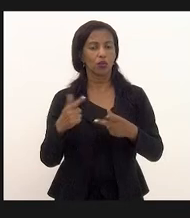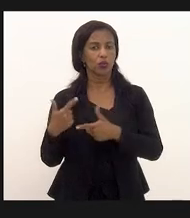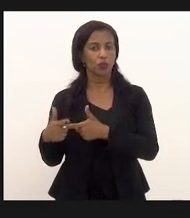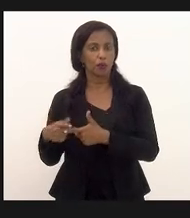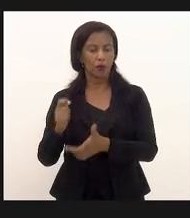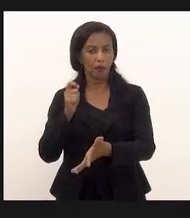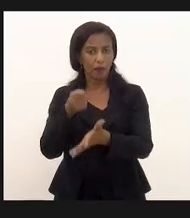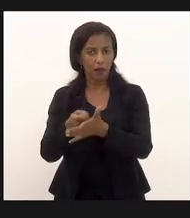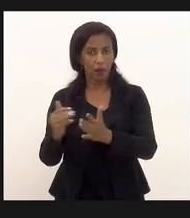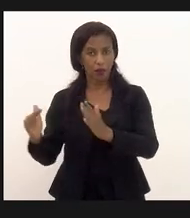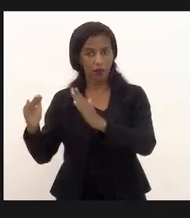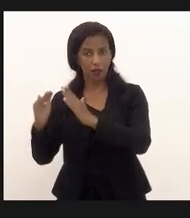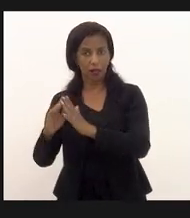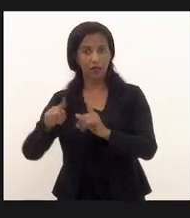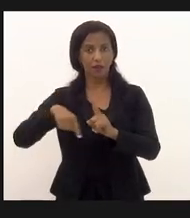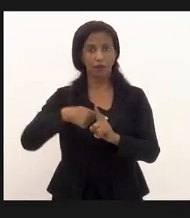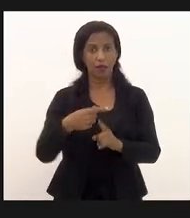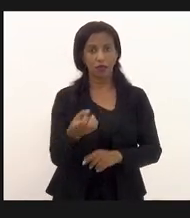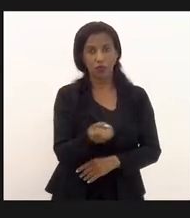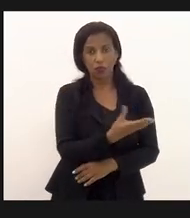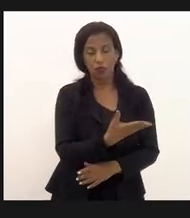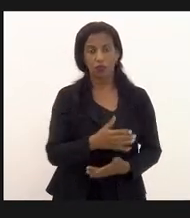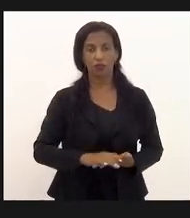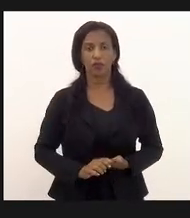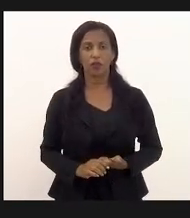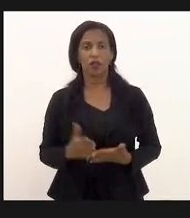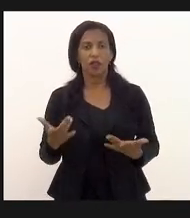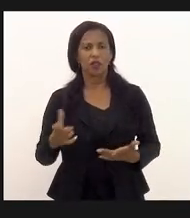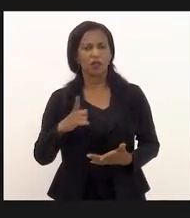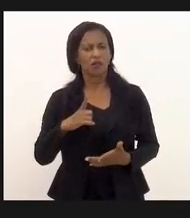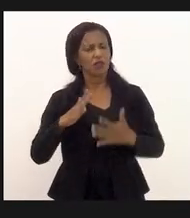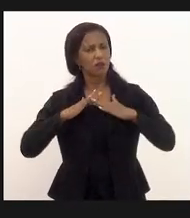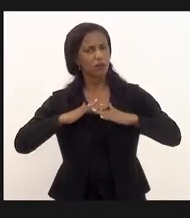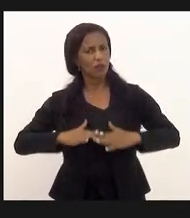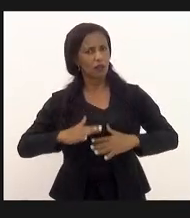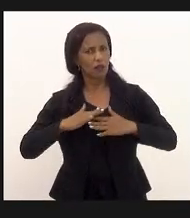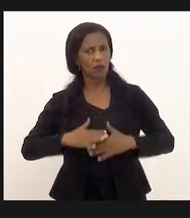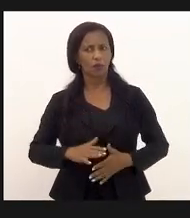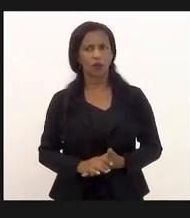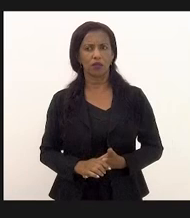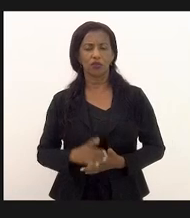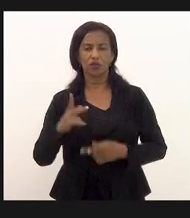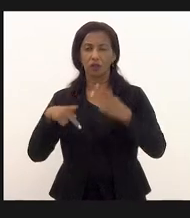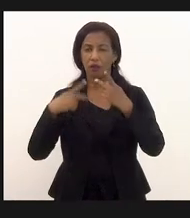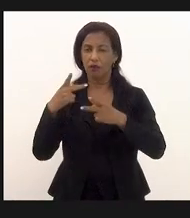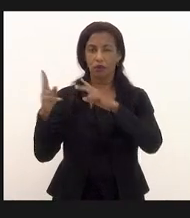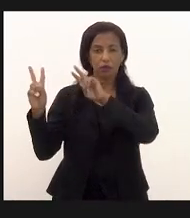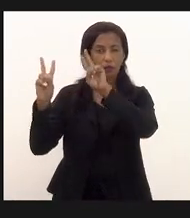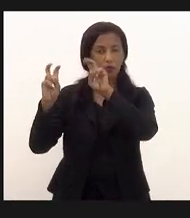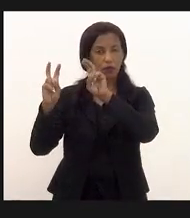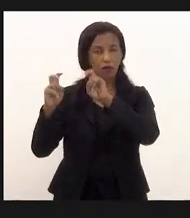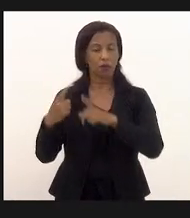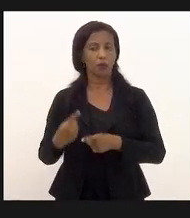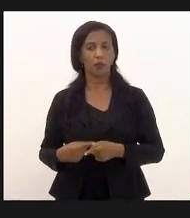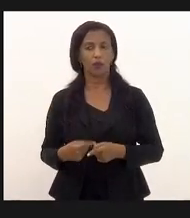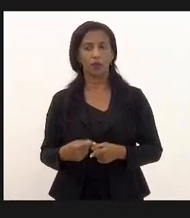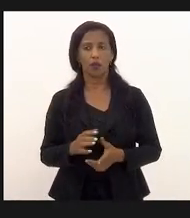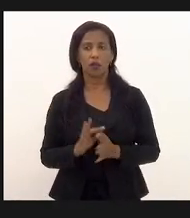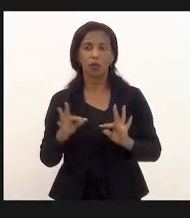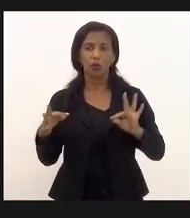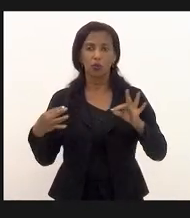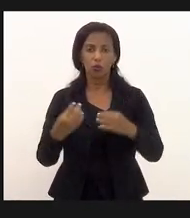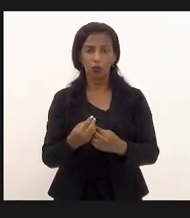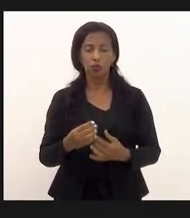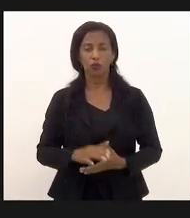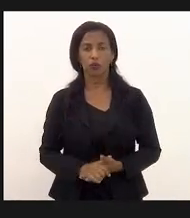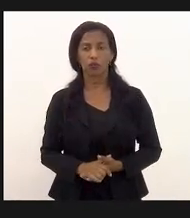pagará o que está em casa mais o novo então tem que ter muita tranquilidade de estar falando sobre esse tema porque tudo